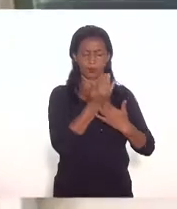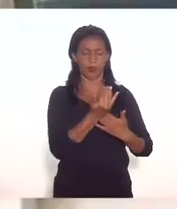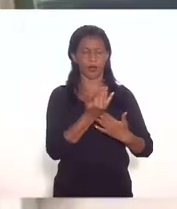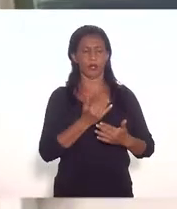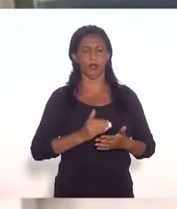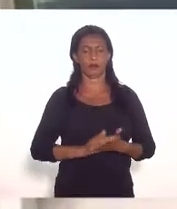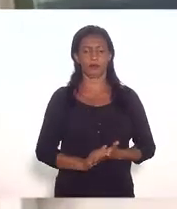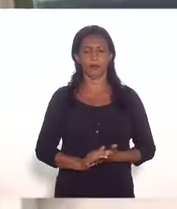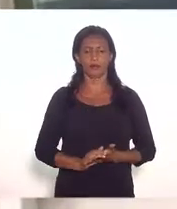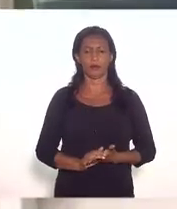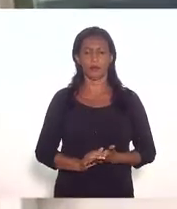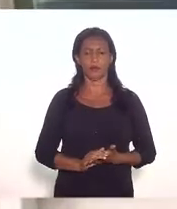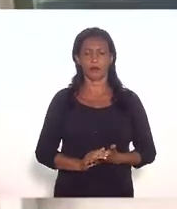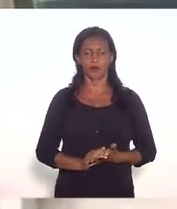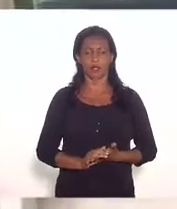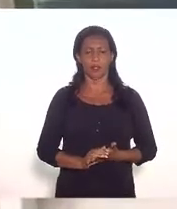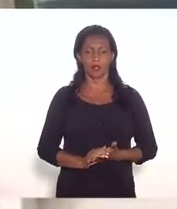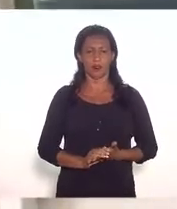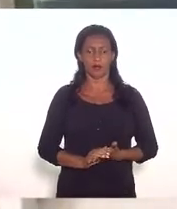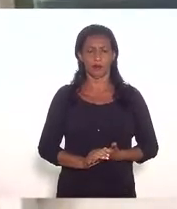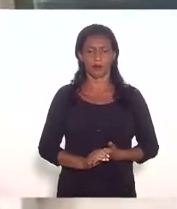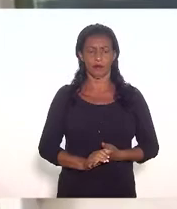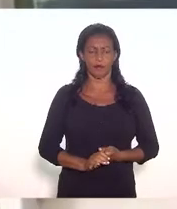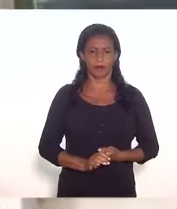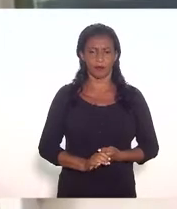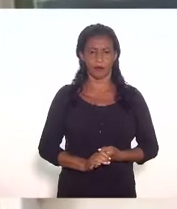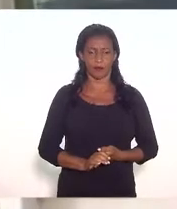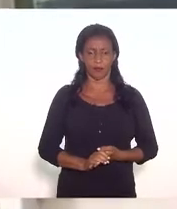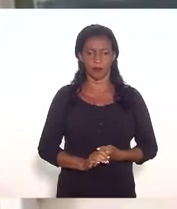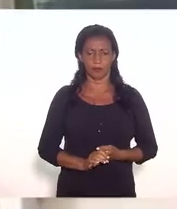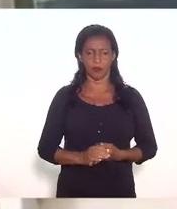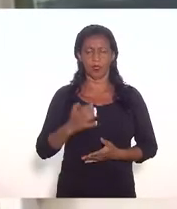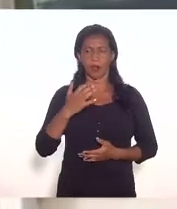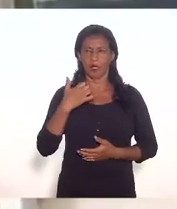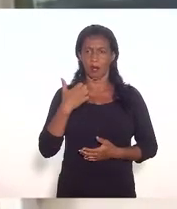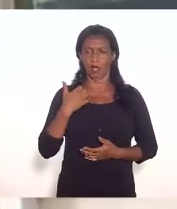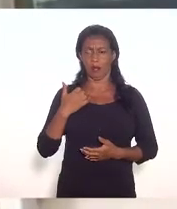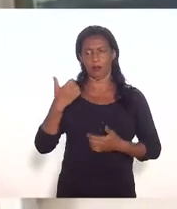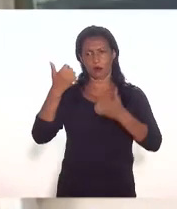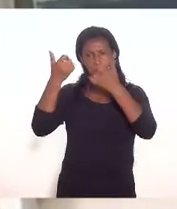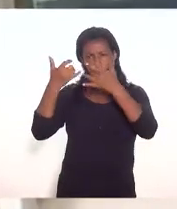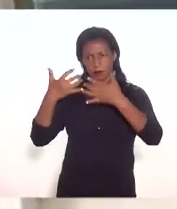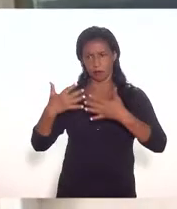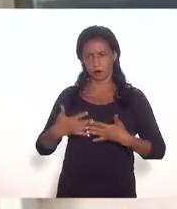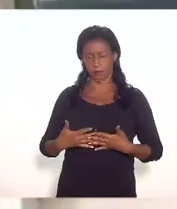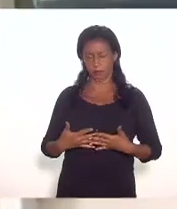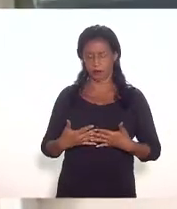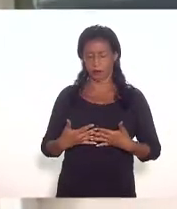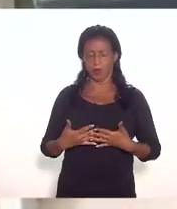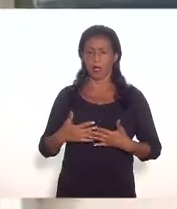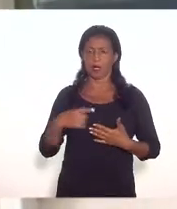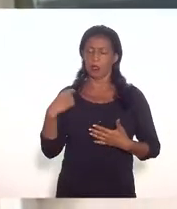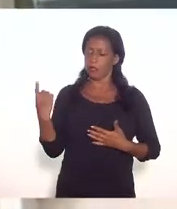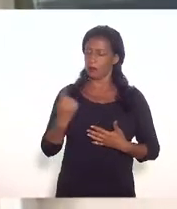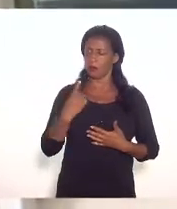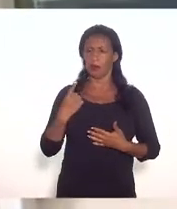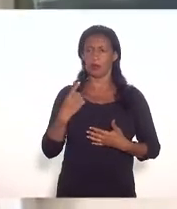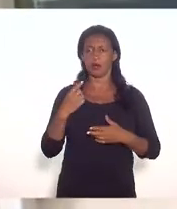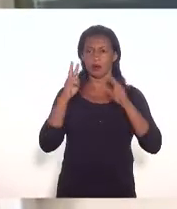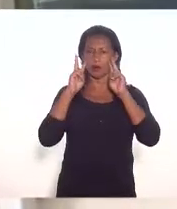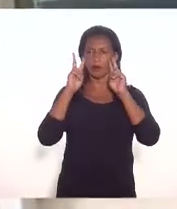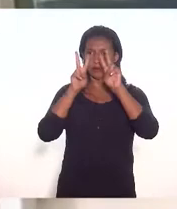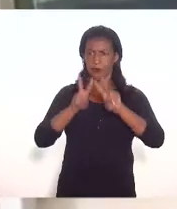agradecer a chance aqui de fazer um depoimento esse na nossa visão esse projeto é um projeto